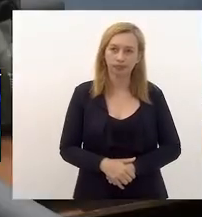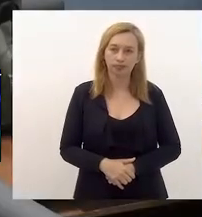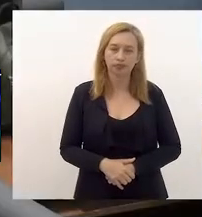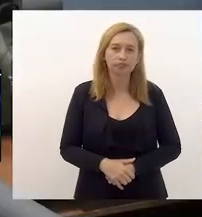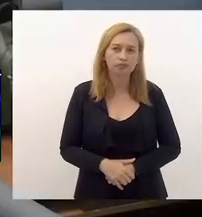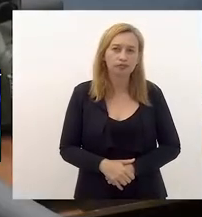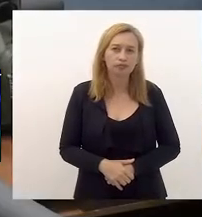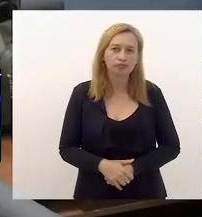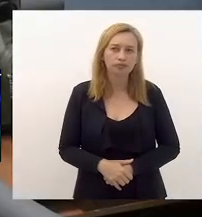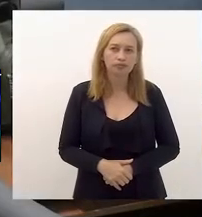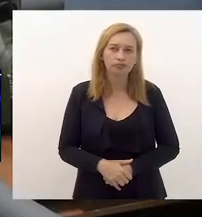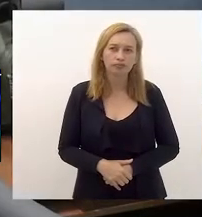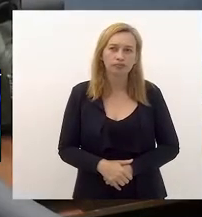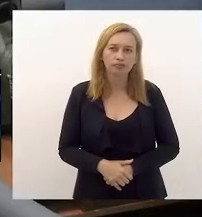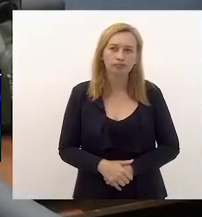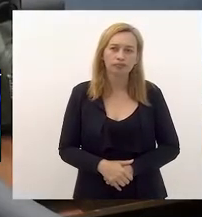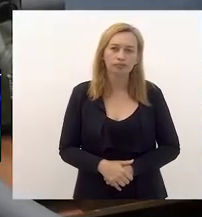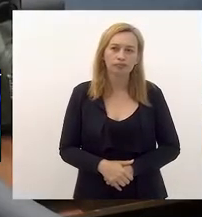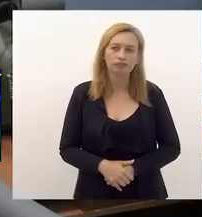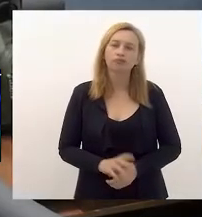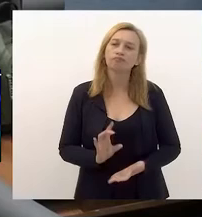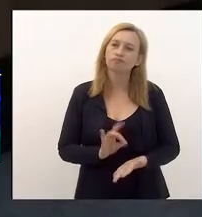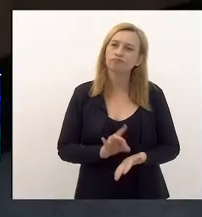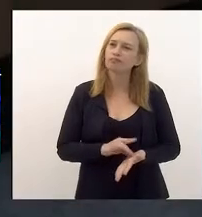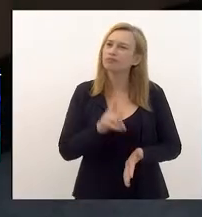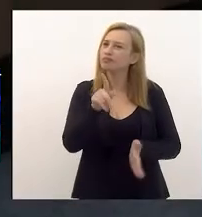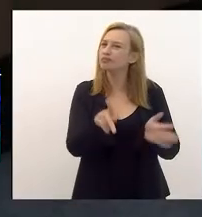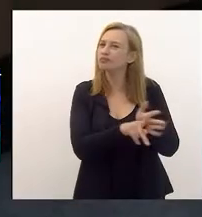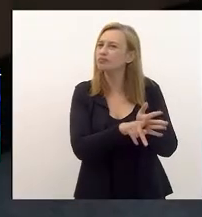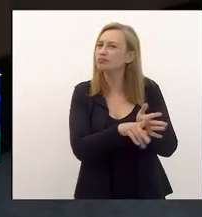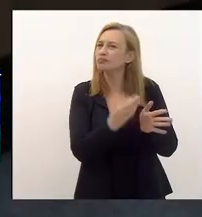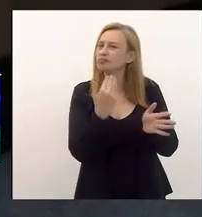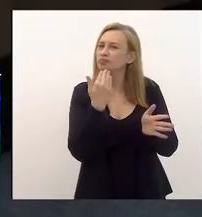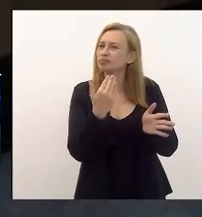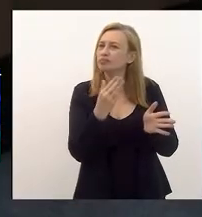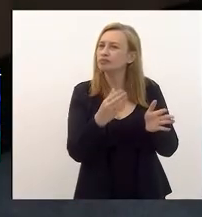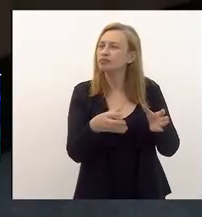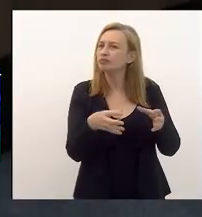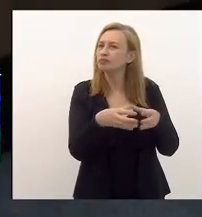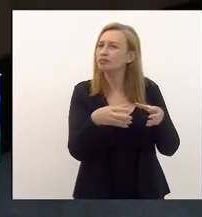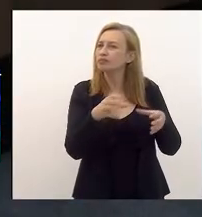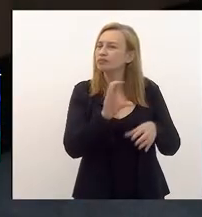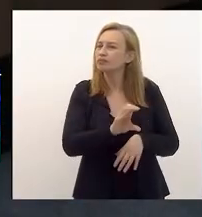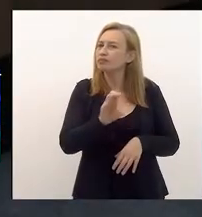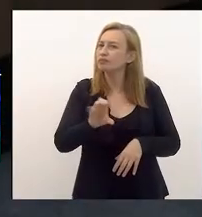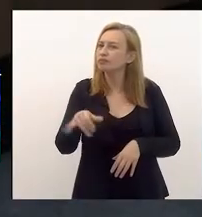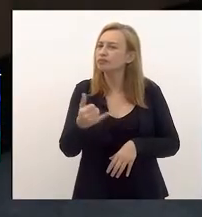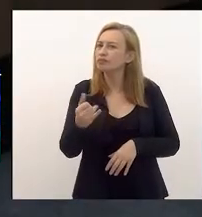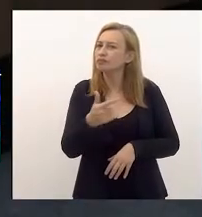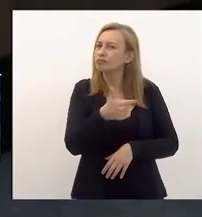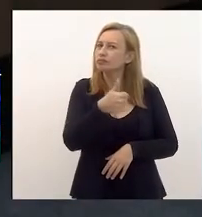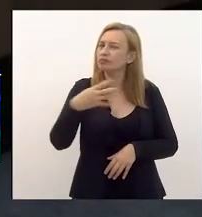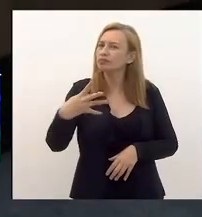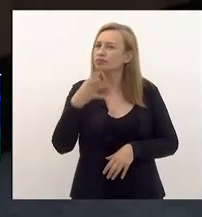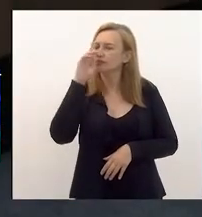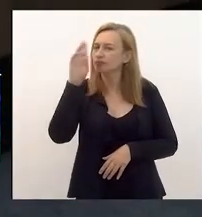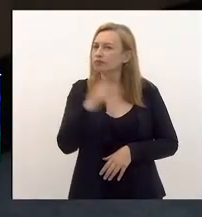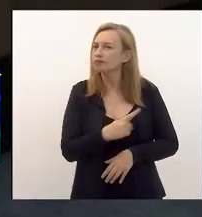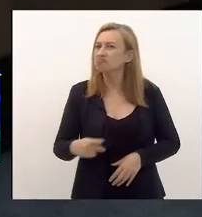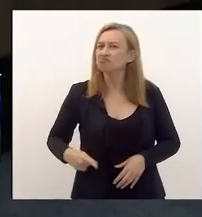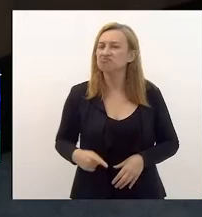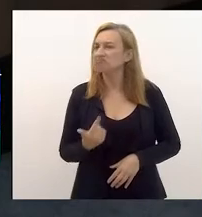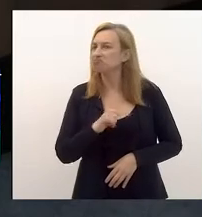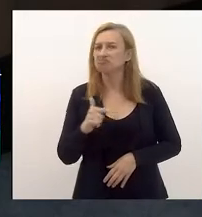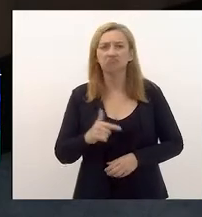deputado... Na verdade, esse projeto foi medido para o CCJ em 14, presidente. Eu tenho...